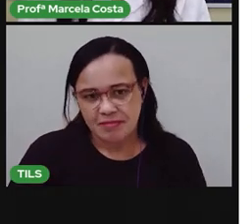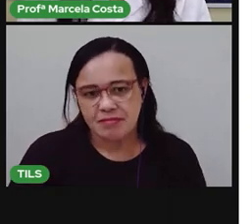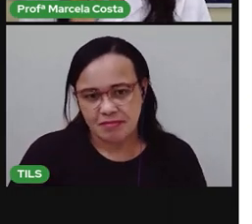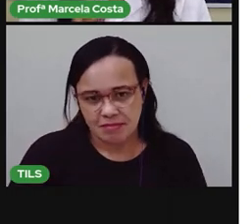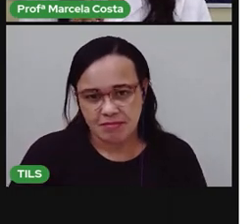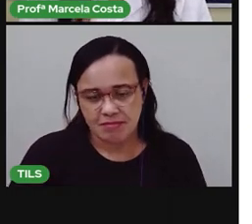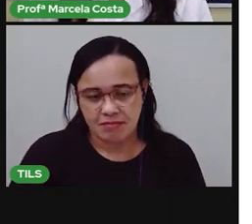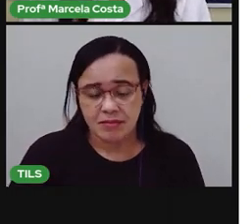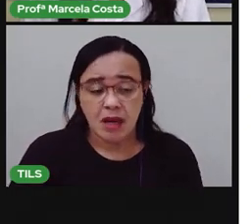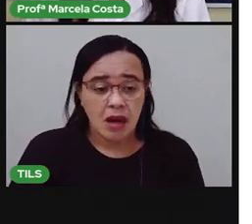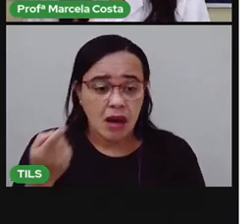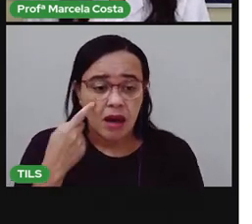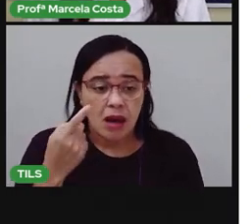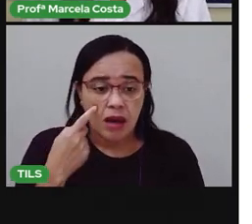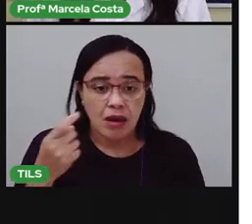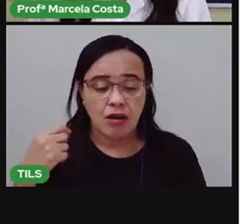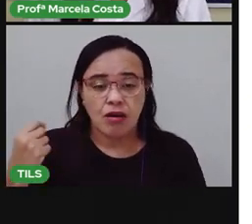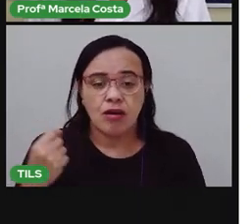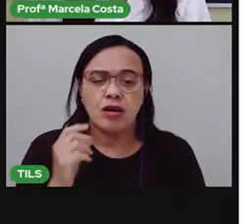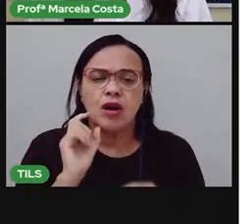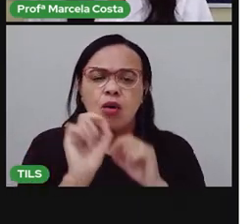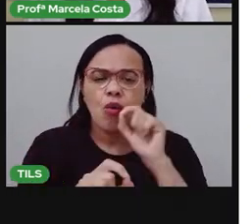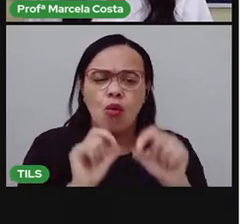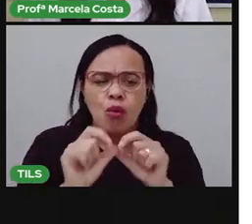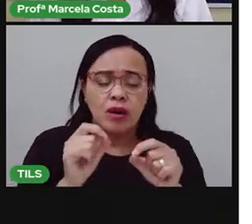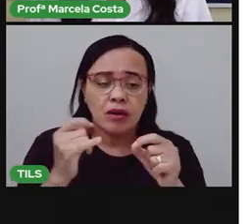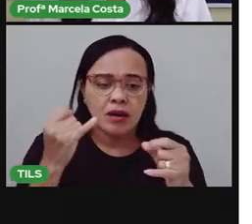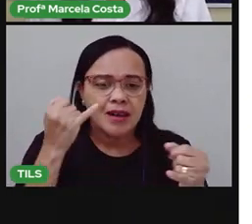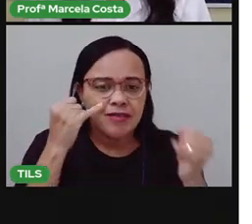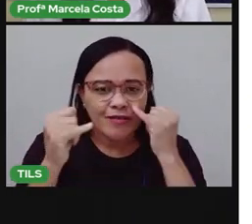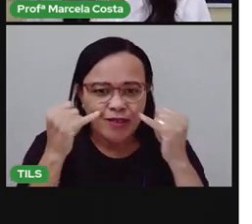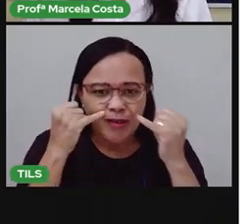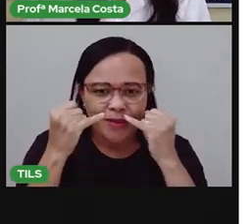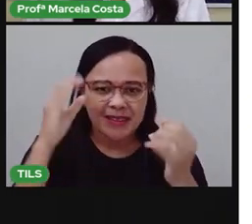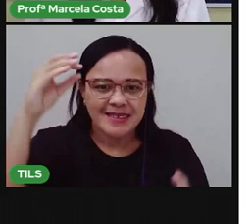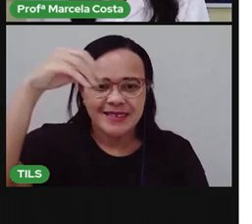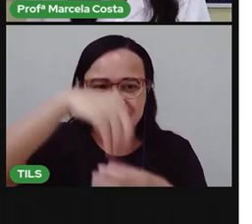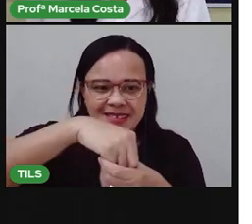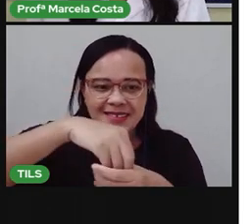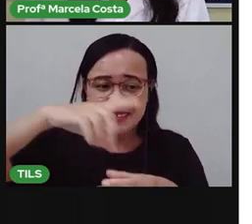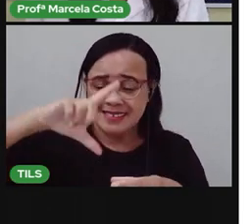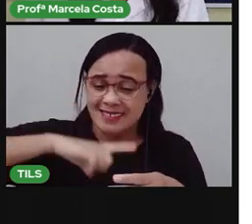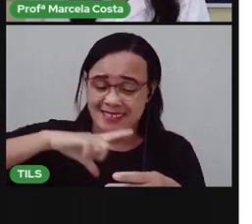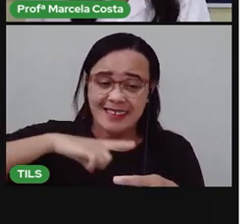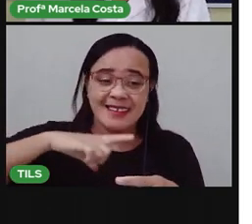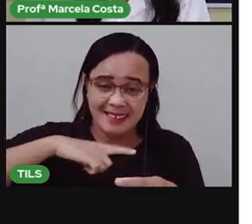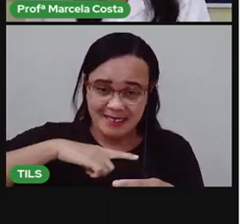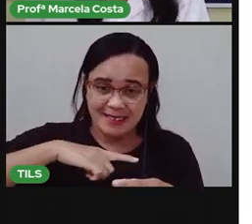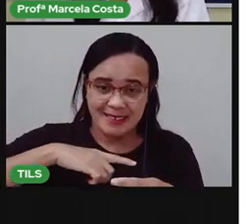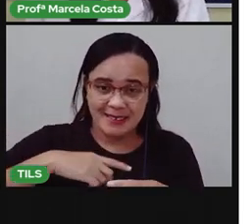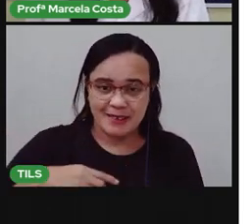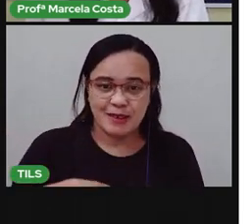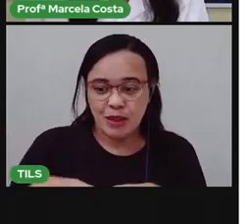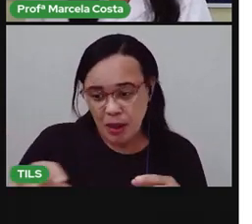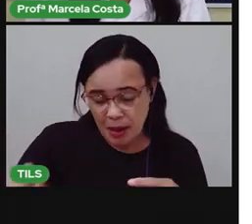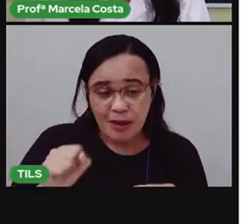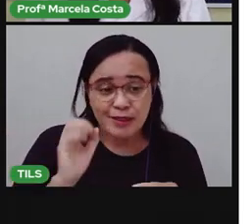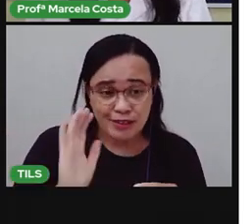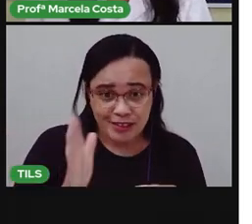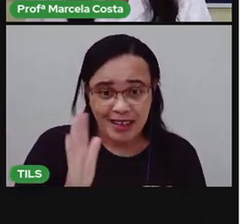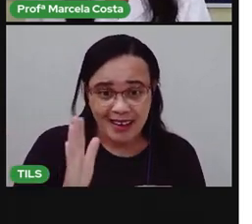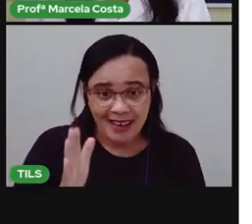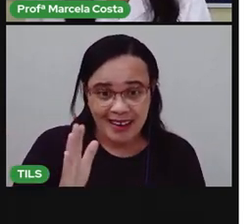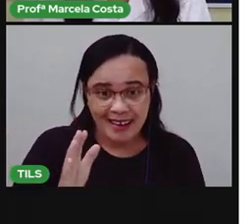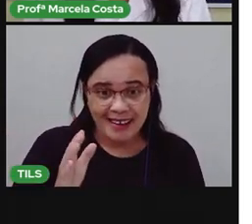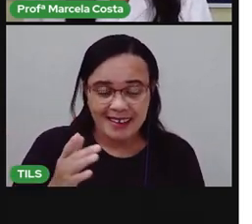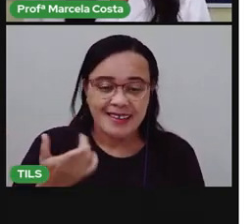Agora, vamos ver algumas informações que a gente encontra no rótulo. Já está com as embalagens aí, pertinho de você? Já